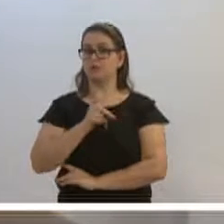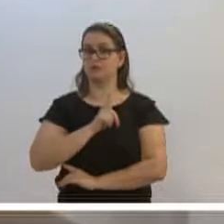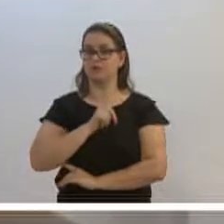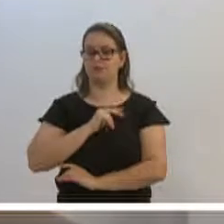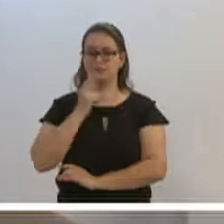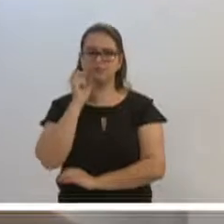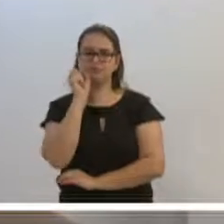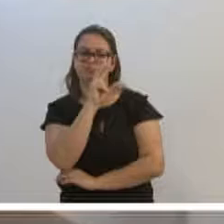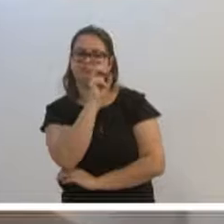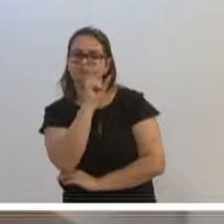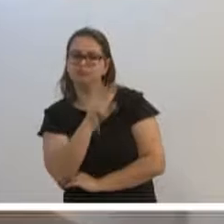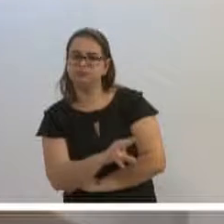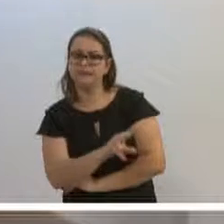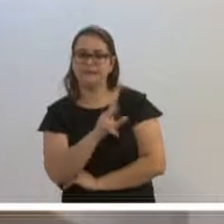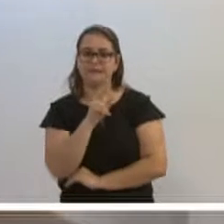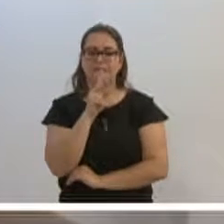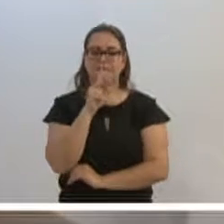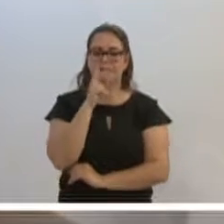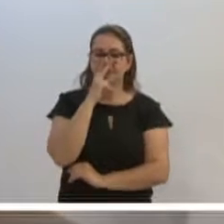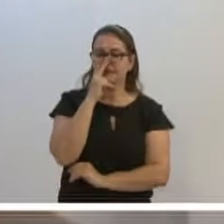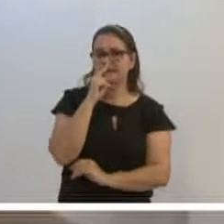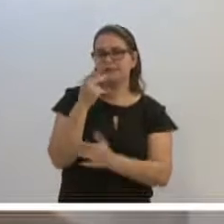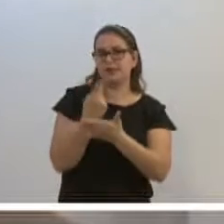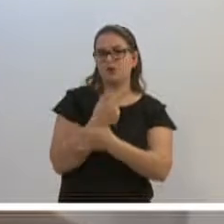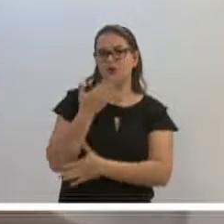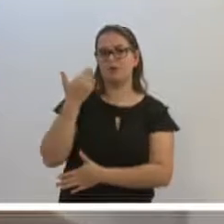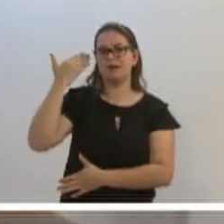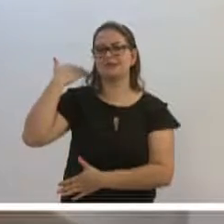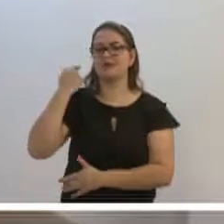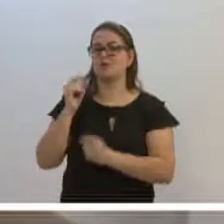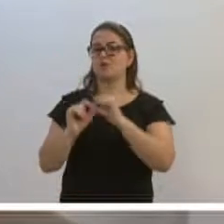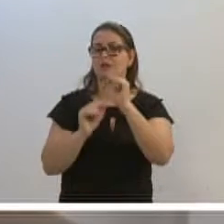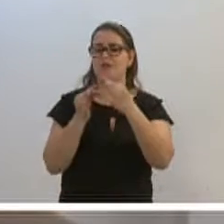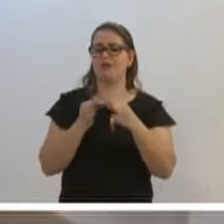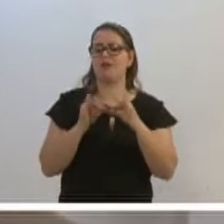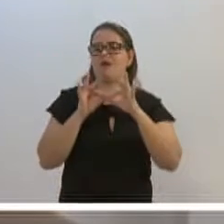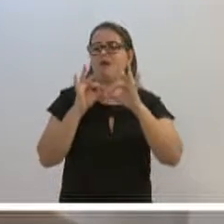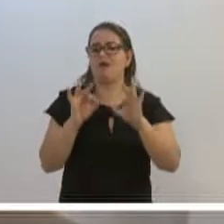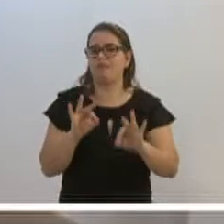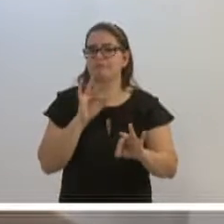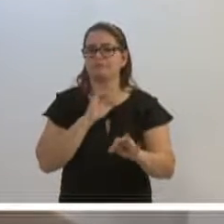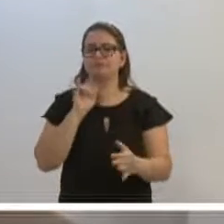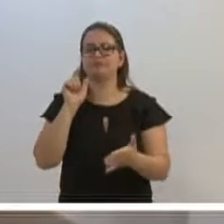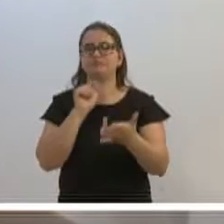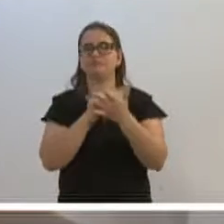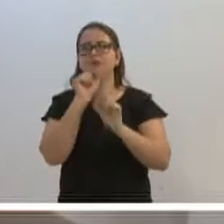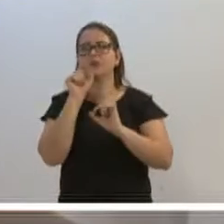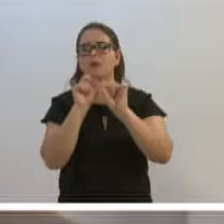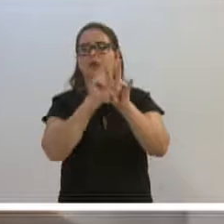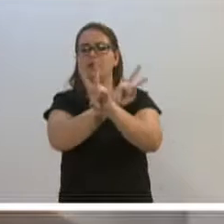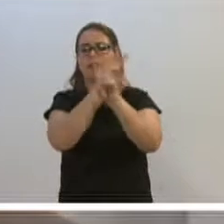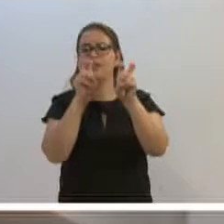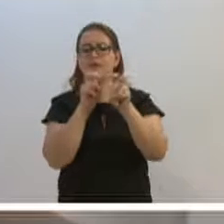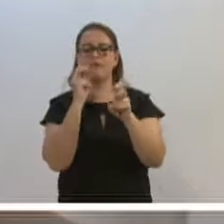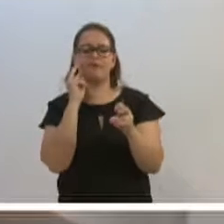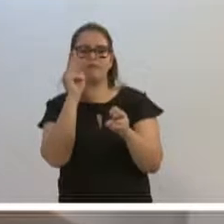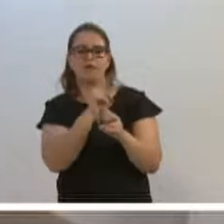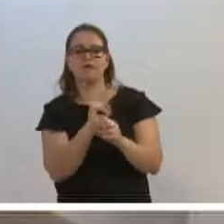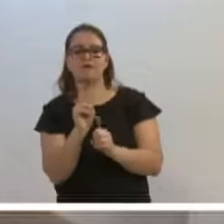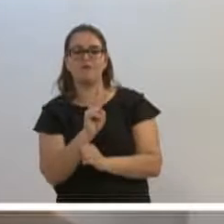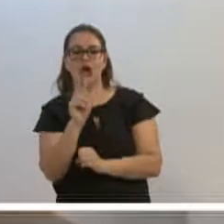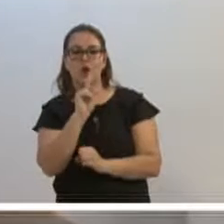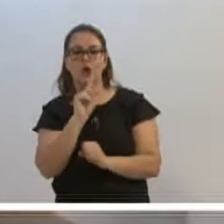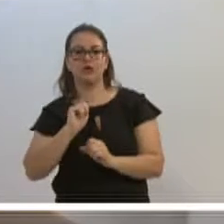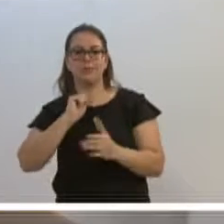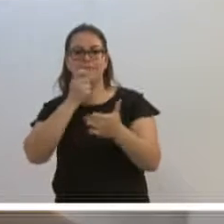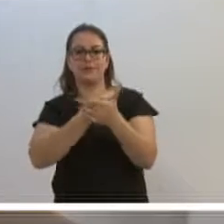de ver em alguns pontos, erros do passado, era que simplesmente, quando se tocava num assunto de revisão tarifária, a única coisa